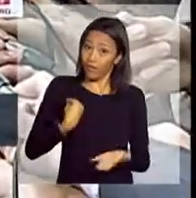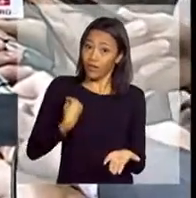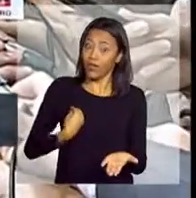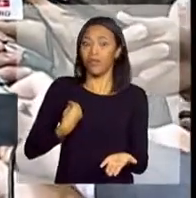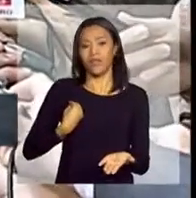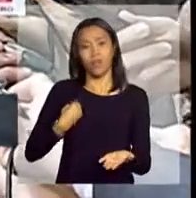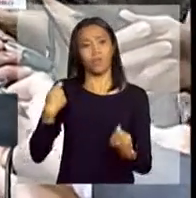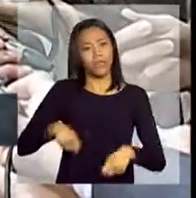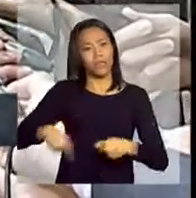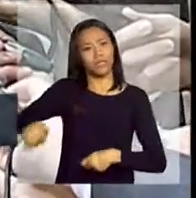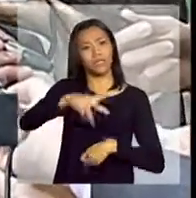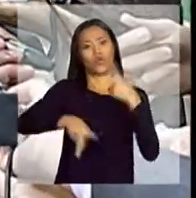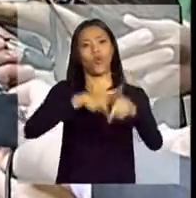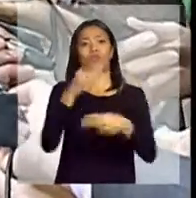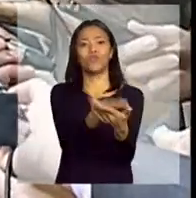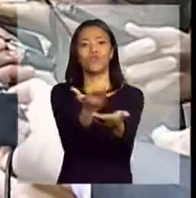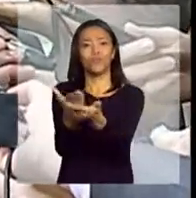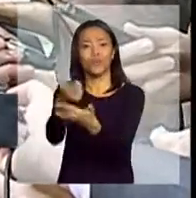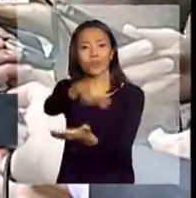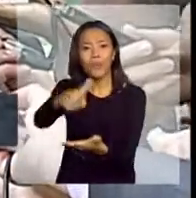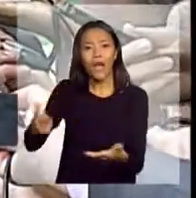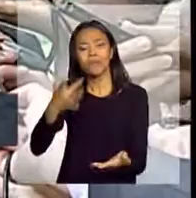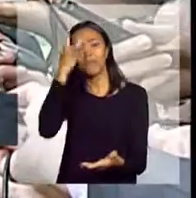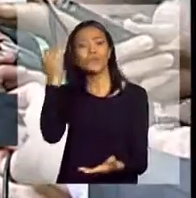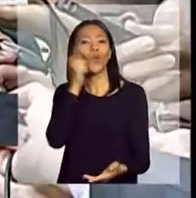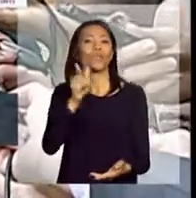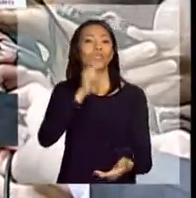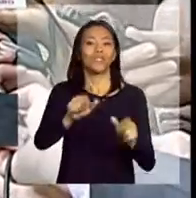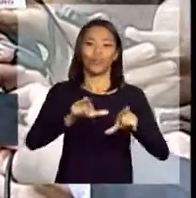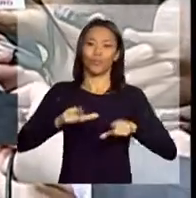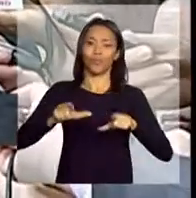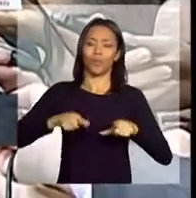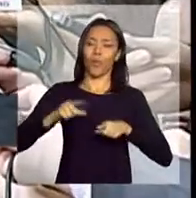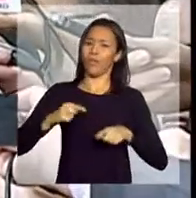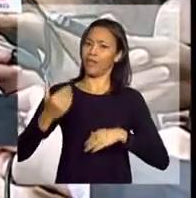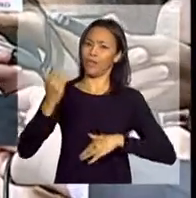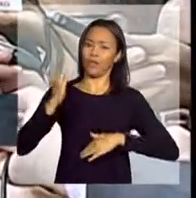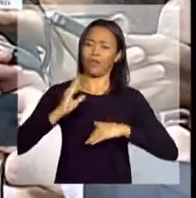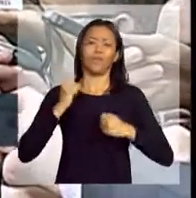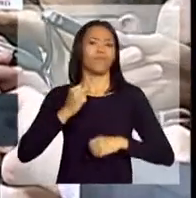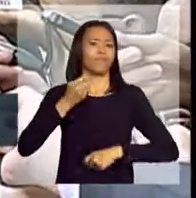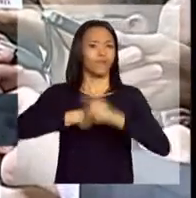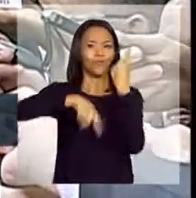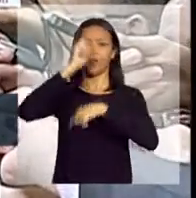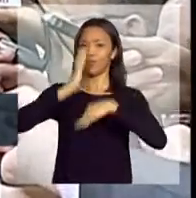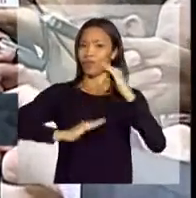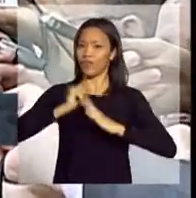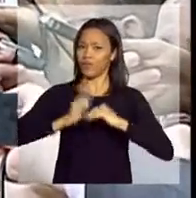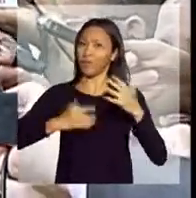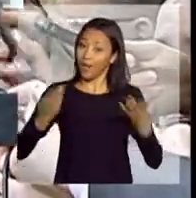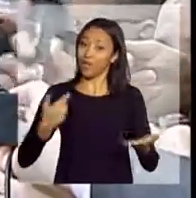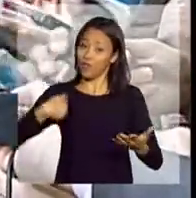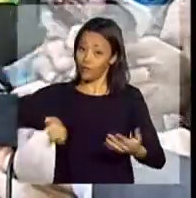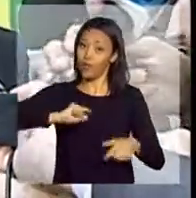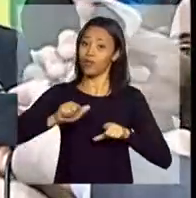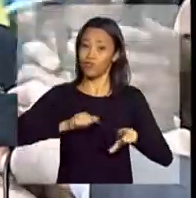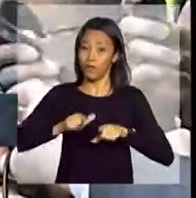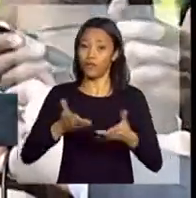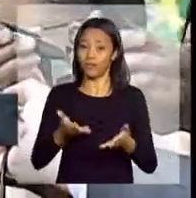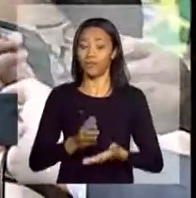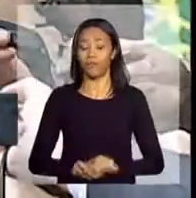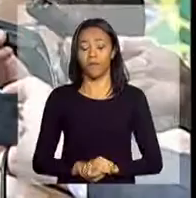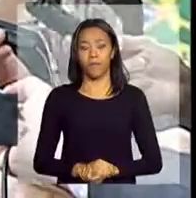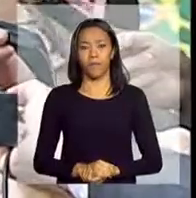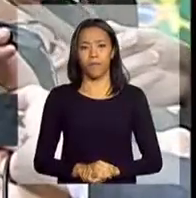estude mais e a gente tenha mais gente com diploma que vão crescer na vida, vão se desenvolver, vão poder trabalhar. É para isso que a gente trabalha. Já tem um custo disso,